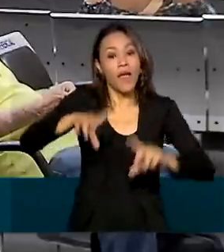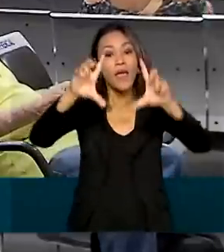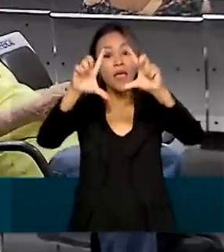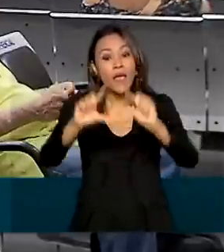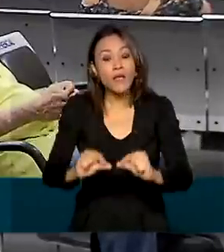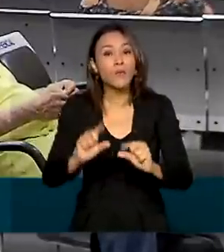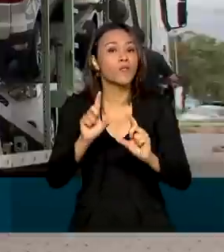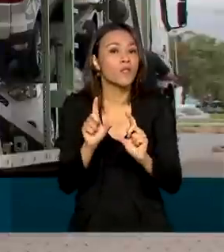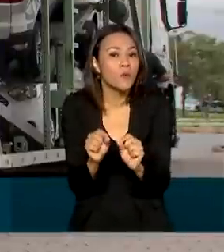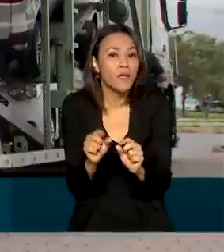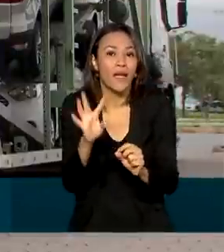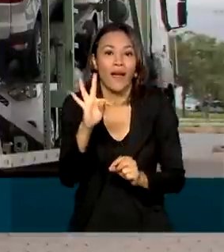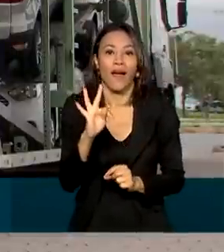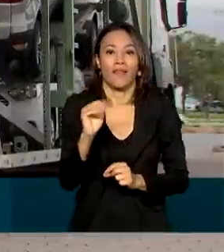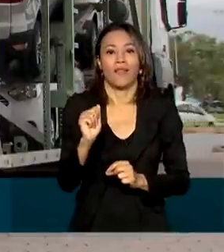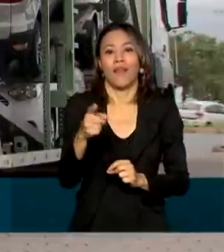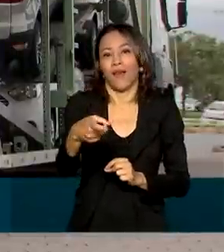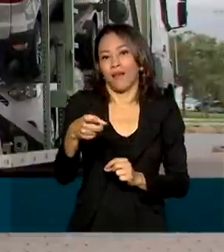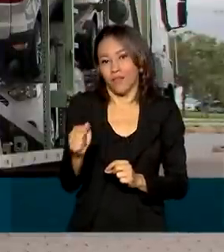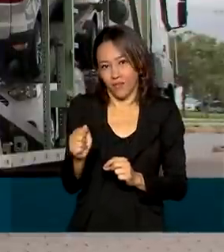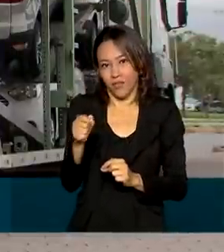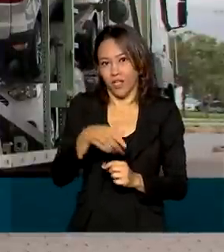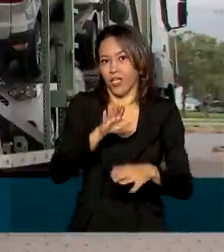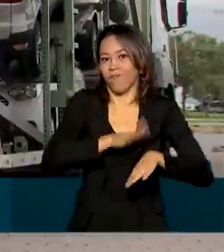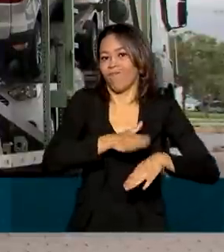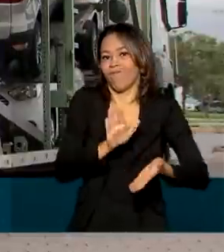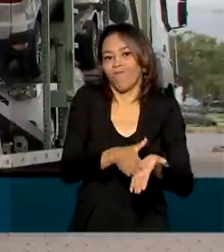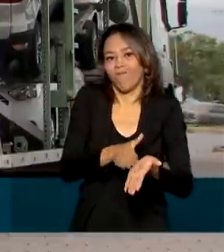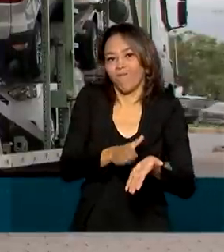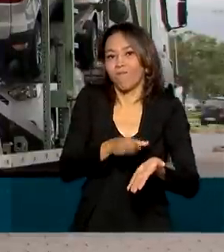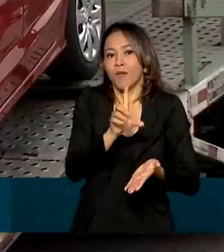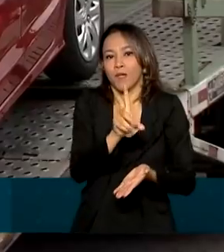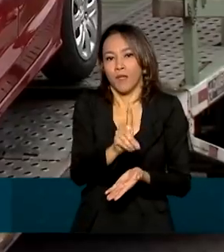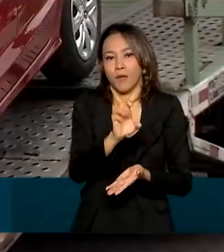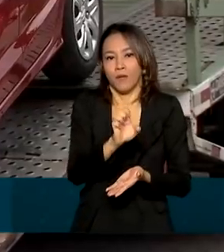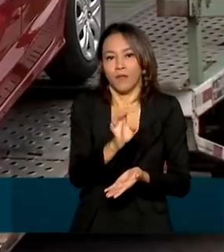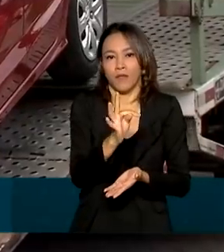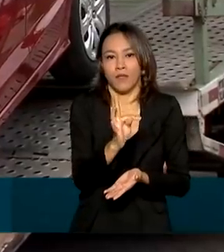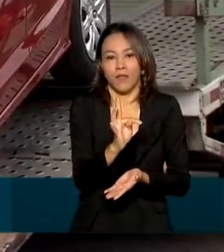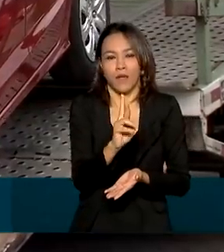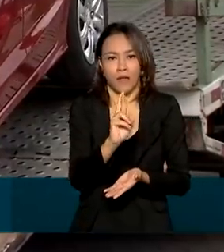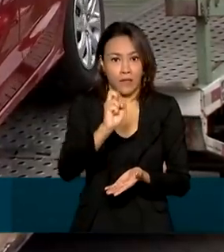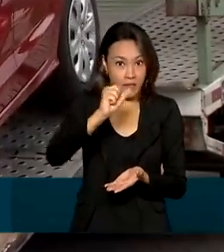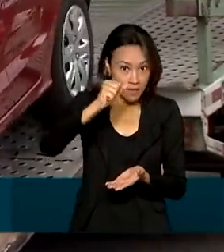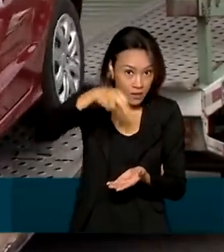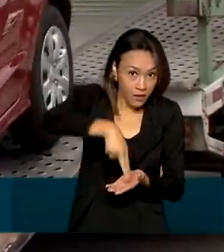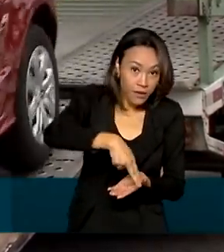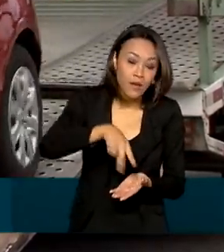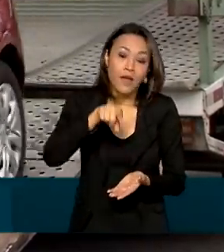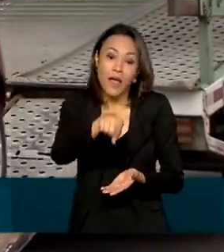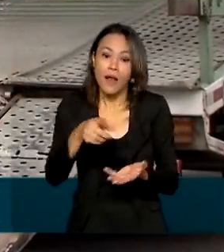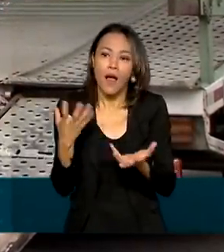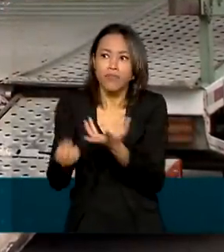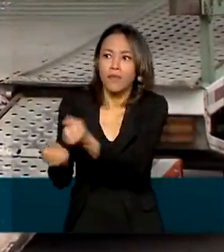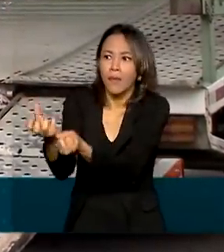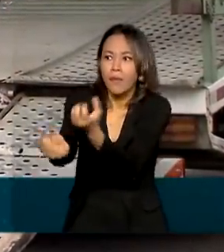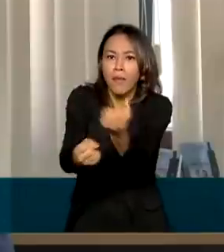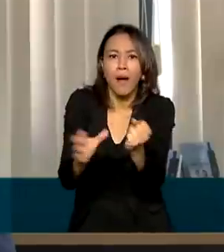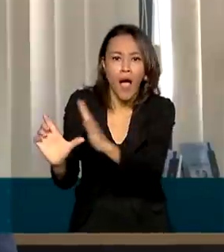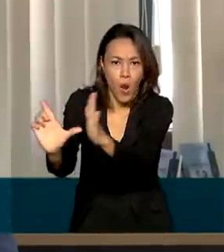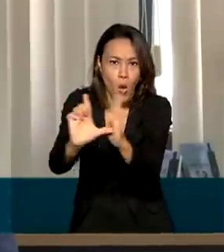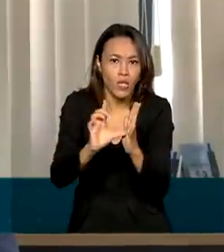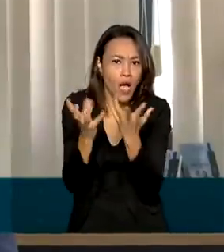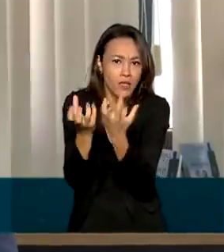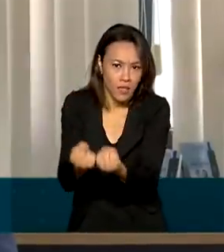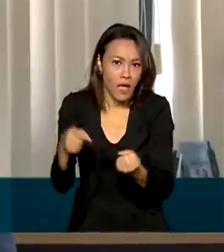cobradas pelos DETRANS. A adesão das concessionárias e das revendedoras de veículos ao sistema eletrônico é facultativa.